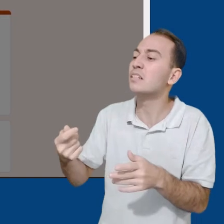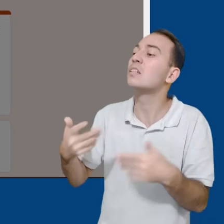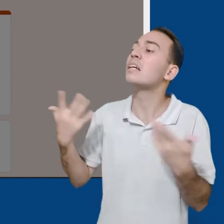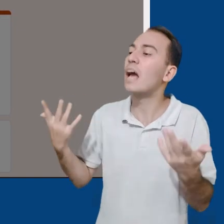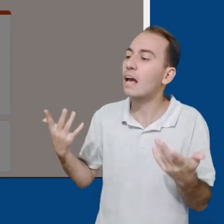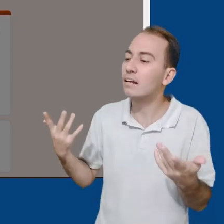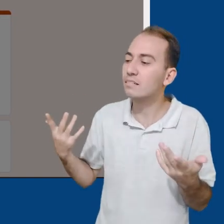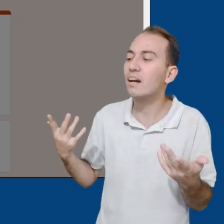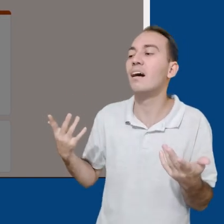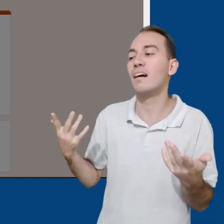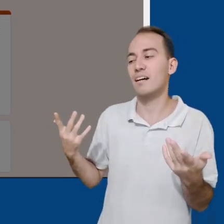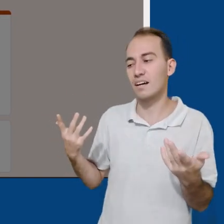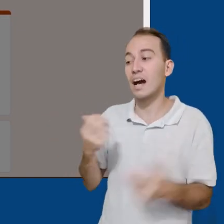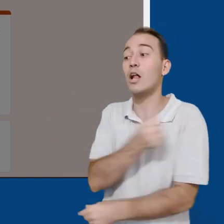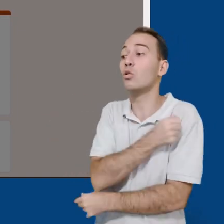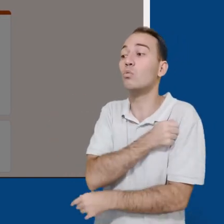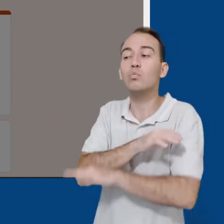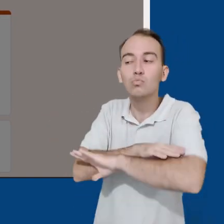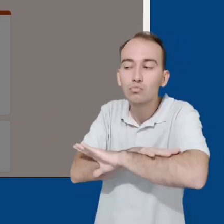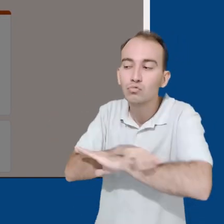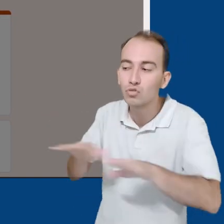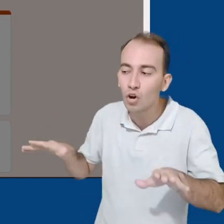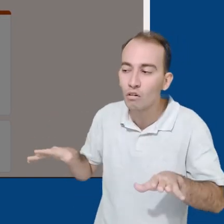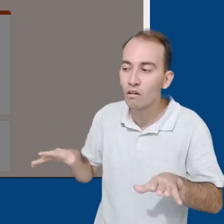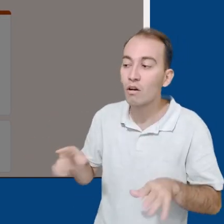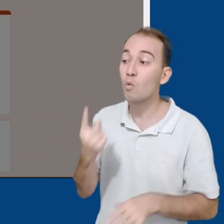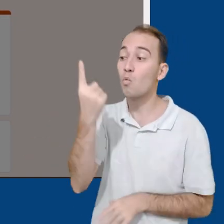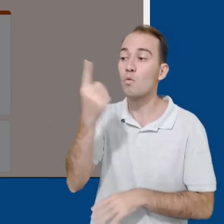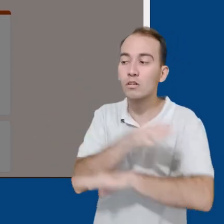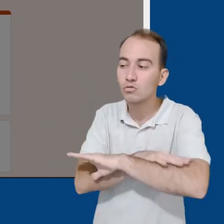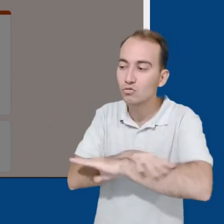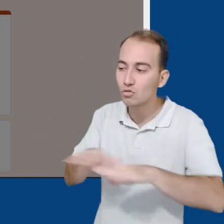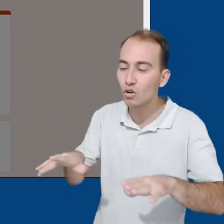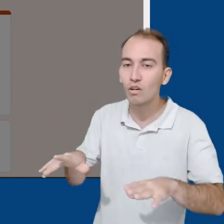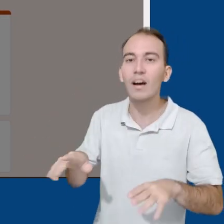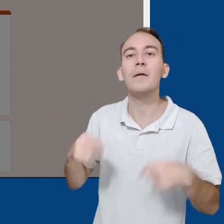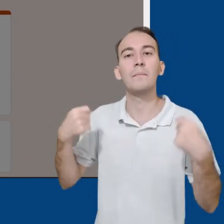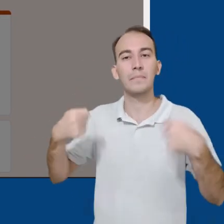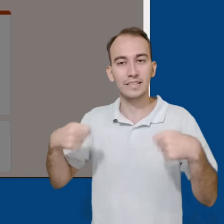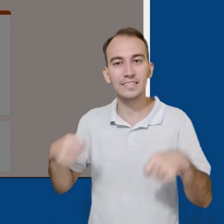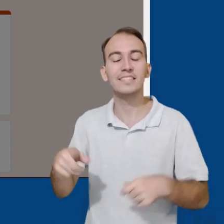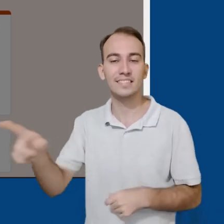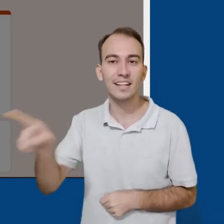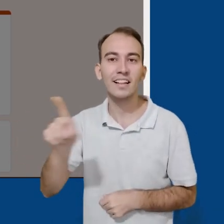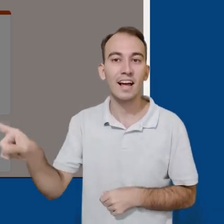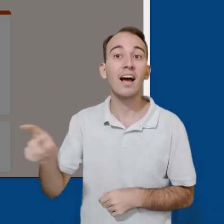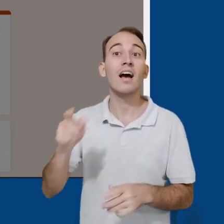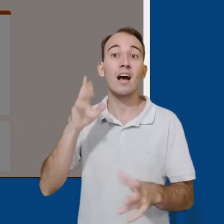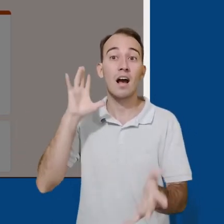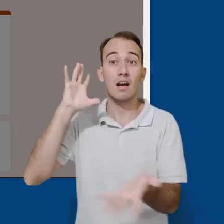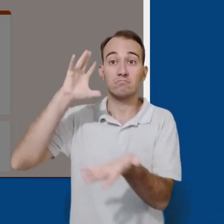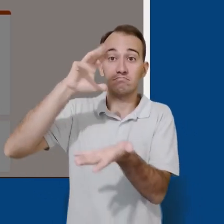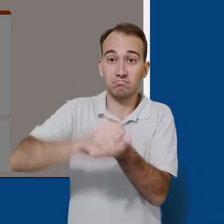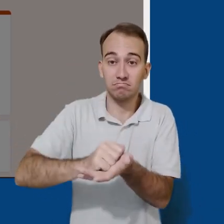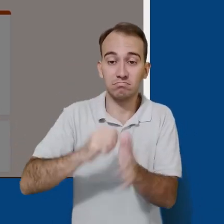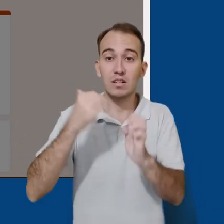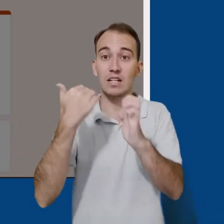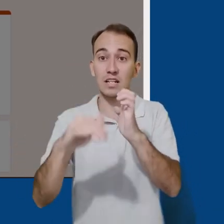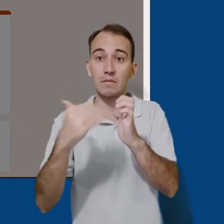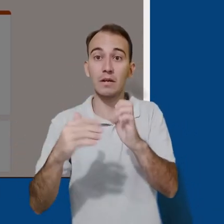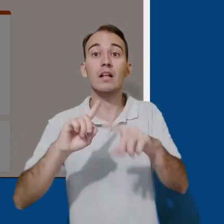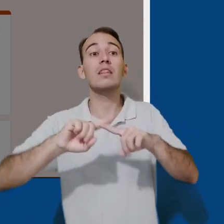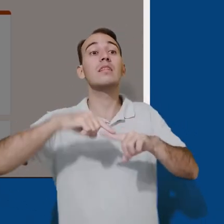esteja em uma enquete ou uma votação, por exemplo. Será necessário que todos estejam logados em suas contas Google para responder o questionário.